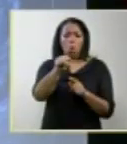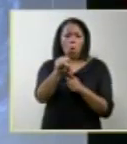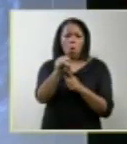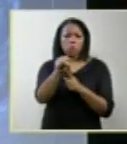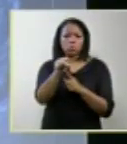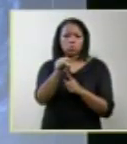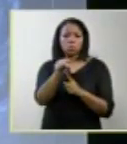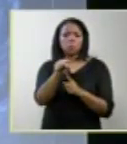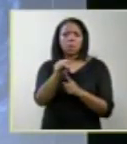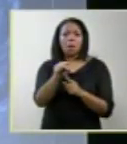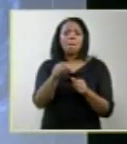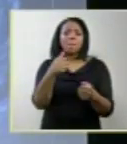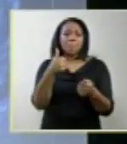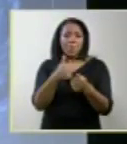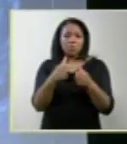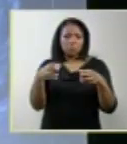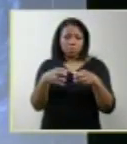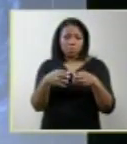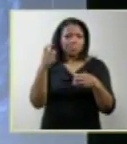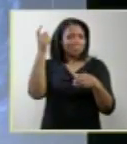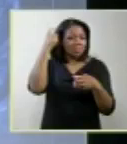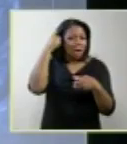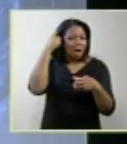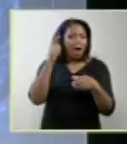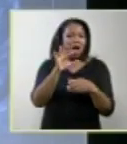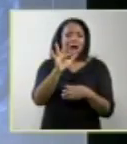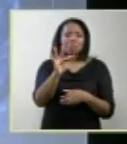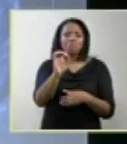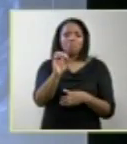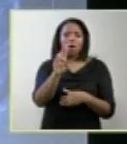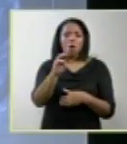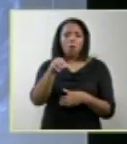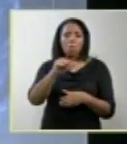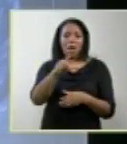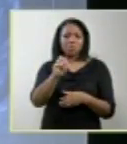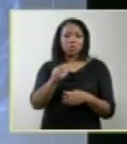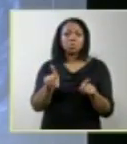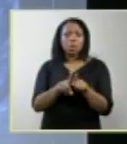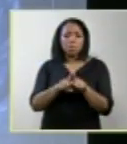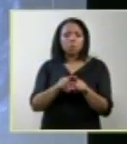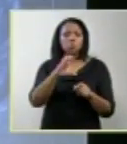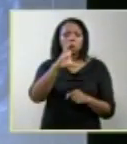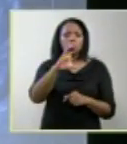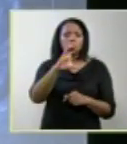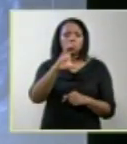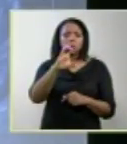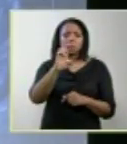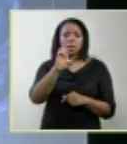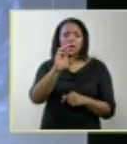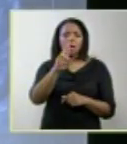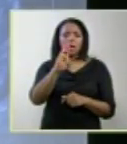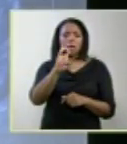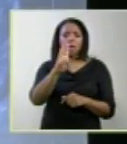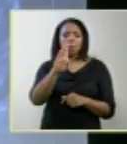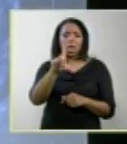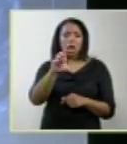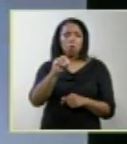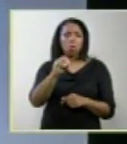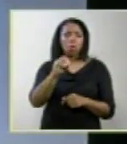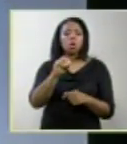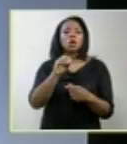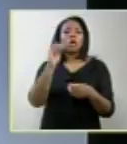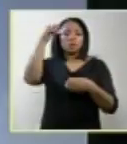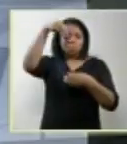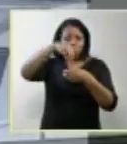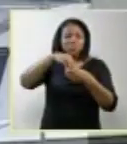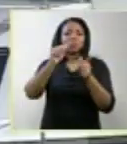posterior do encéfalo, que é a formação do cerebelo, e essa ponta de seta na frente do cerebelo, que está aí incluída no